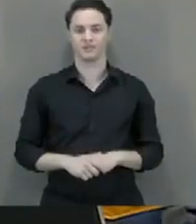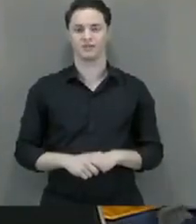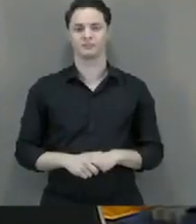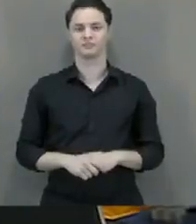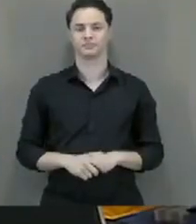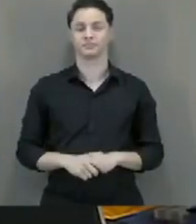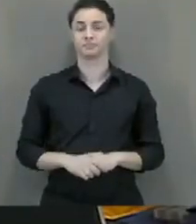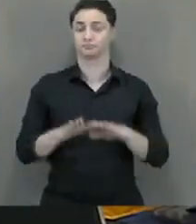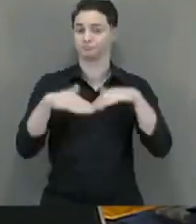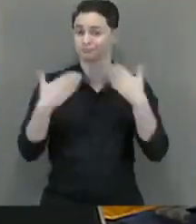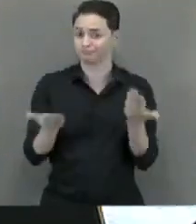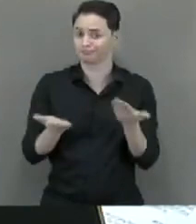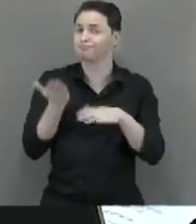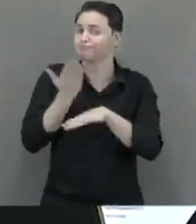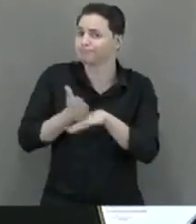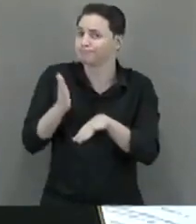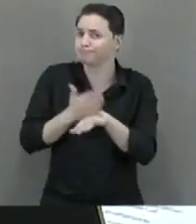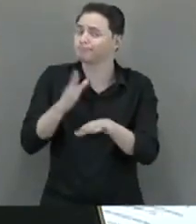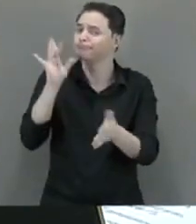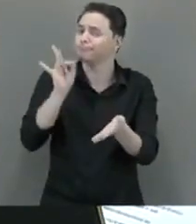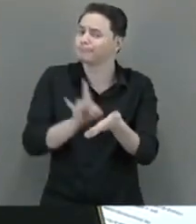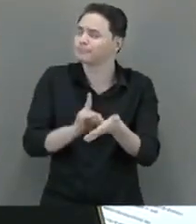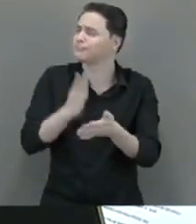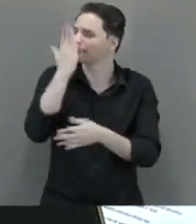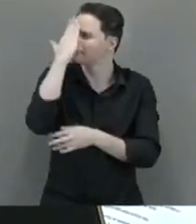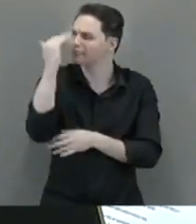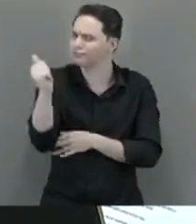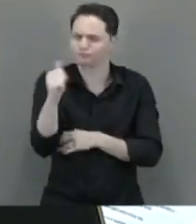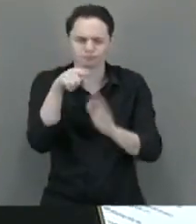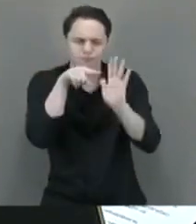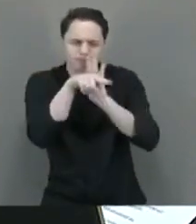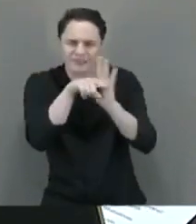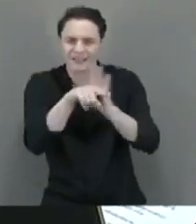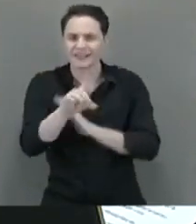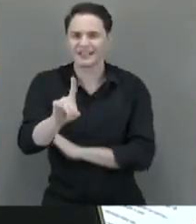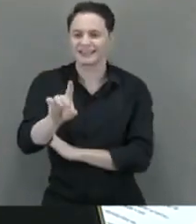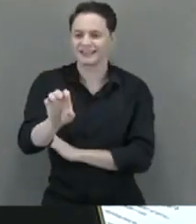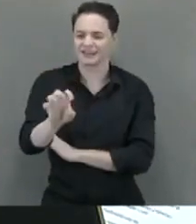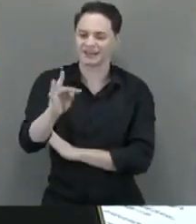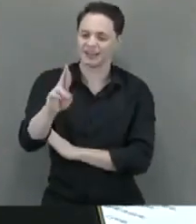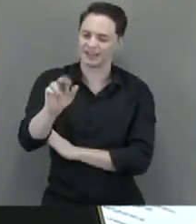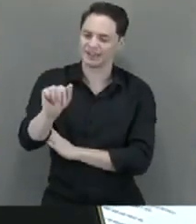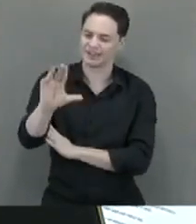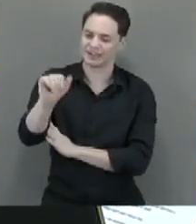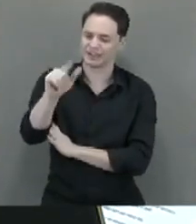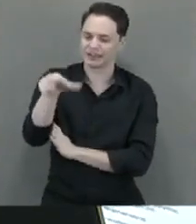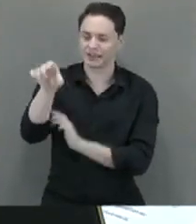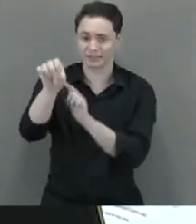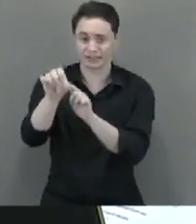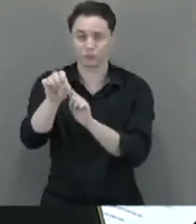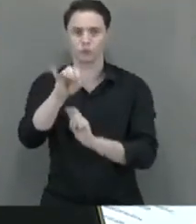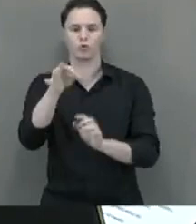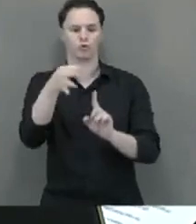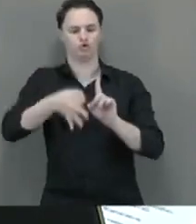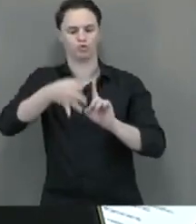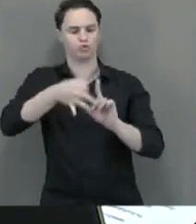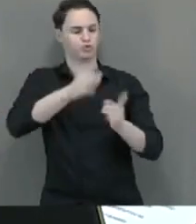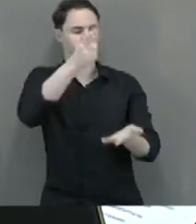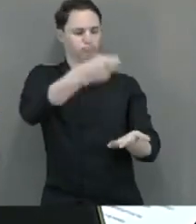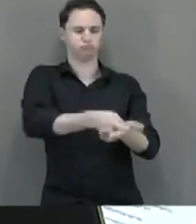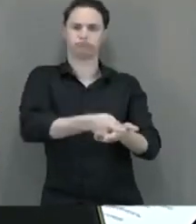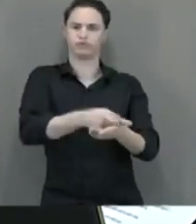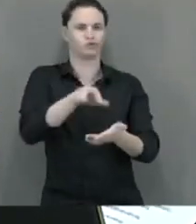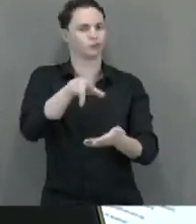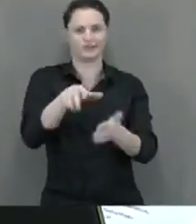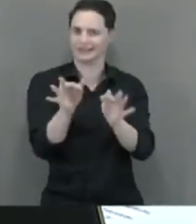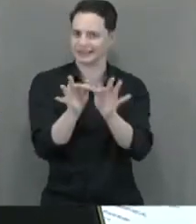Na prática, contudo, a aferição da detração pelo juízo da execução penal pode não se mostrar tão